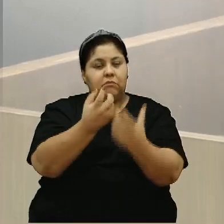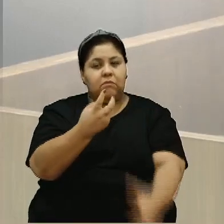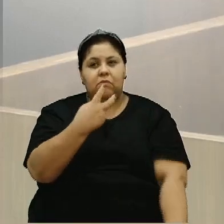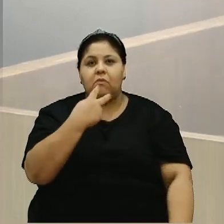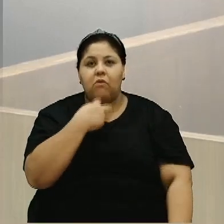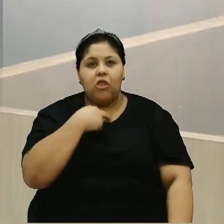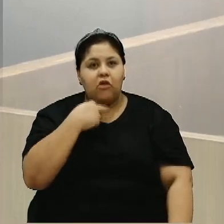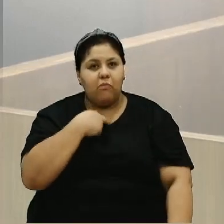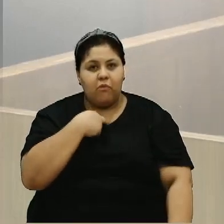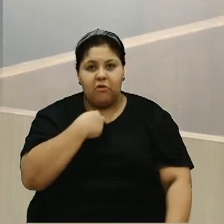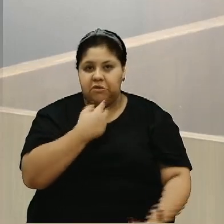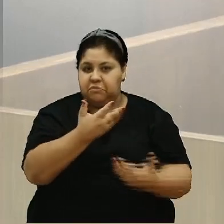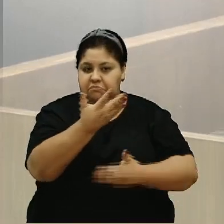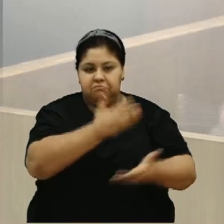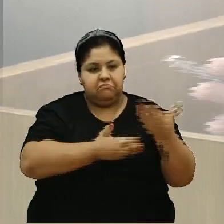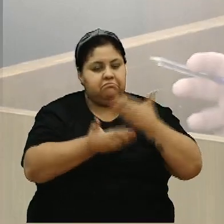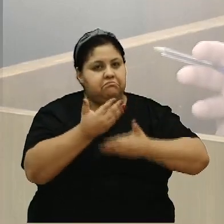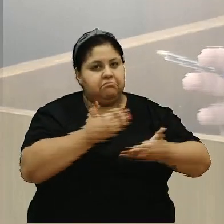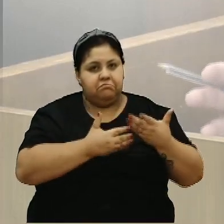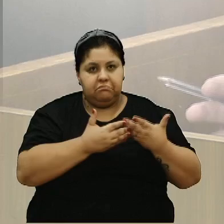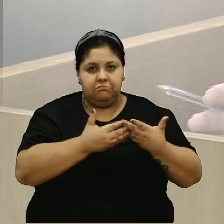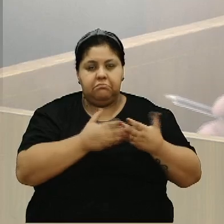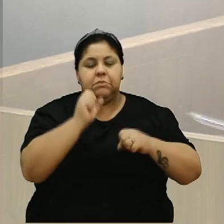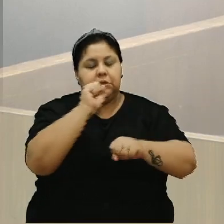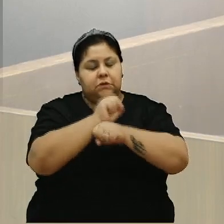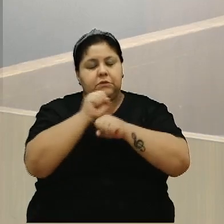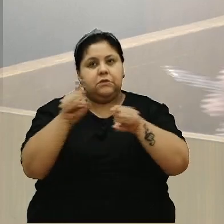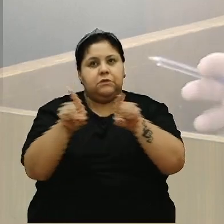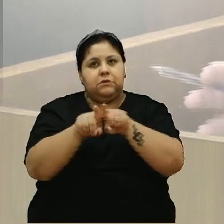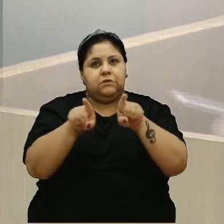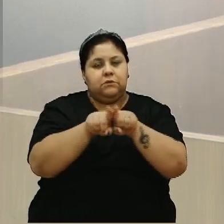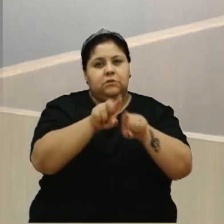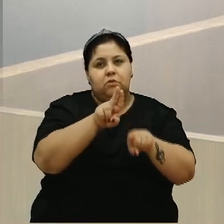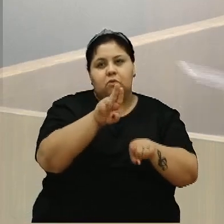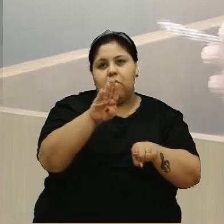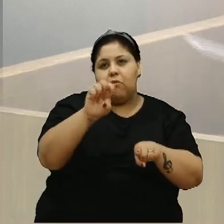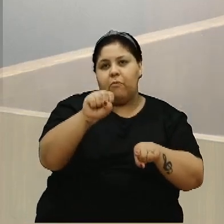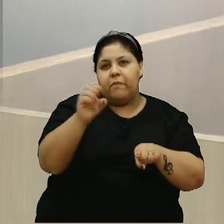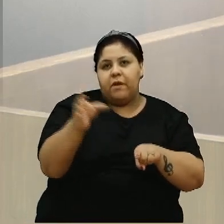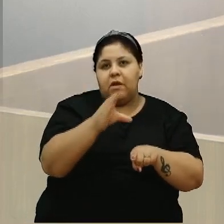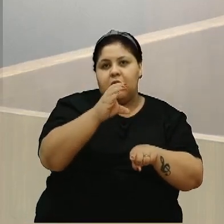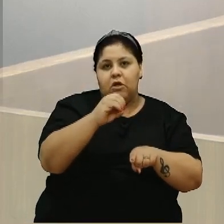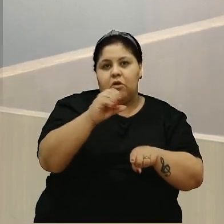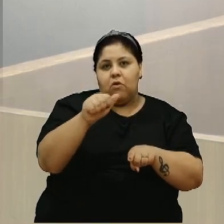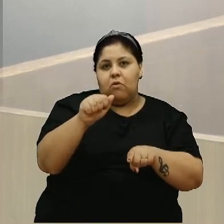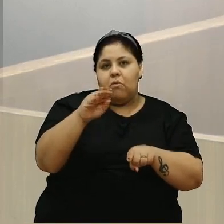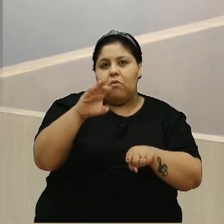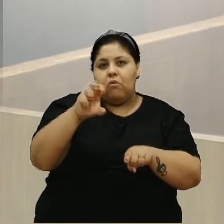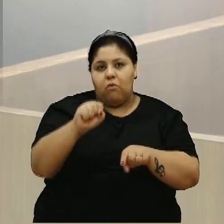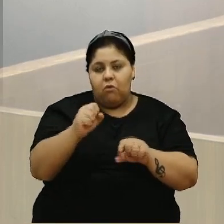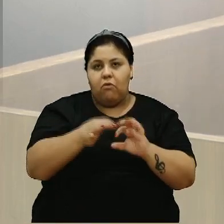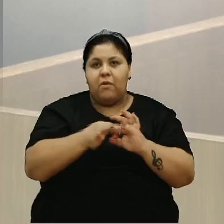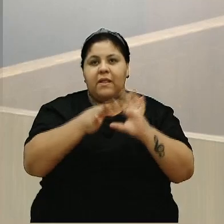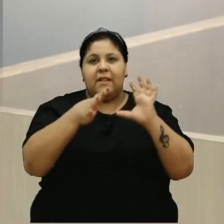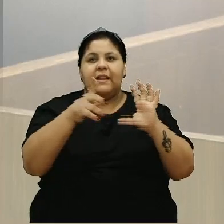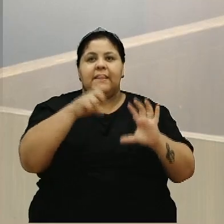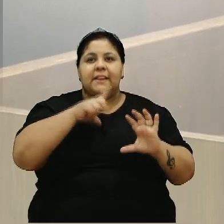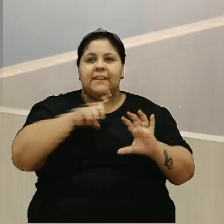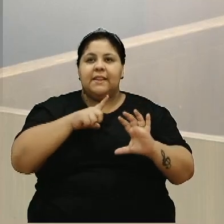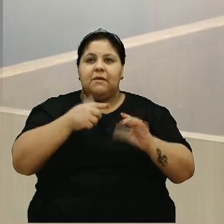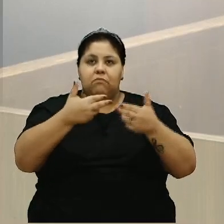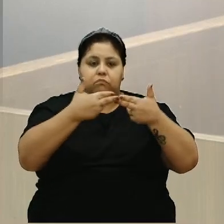sem atendimento. E esperamos também que a UBS do Oasis destrinche e que logo nós tenhamos a